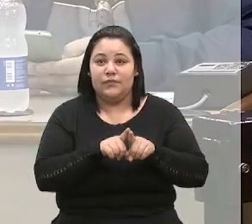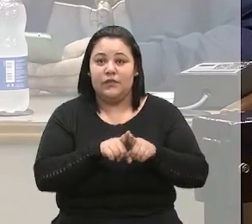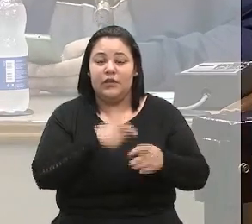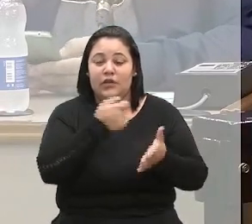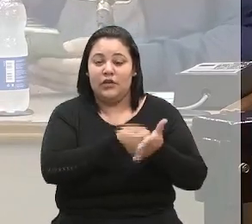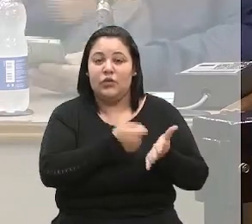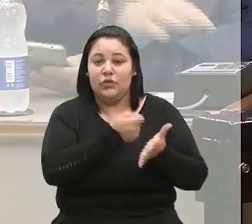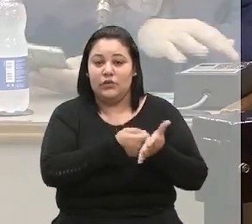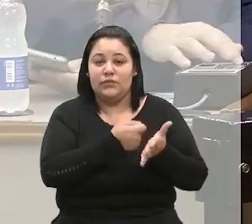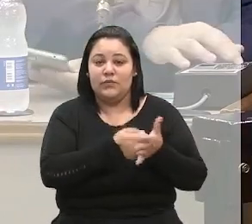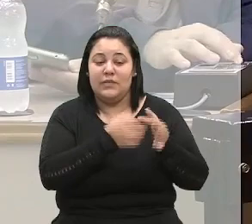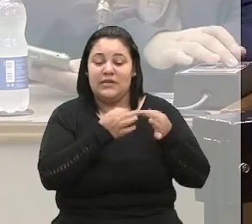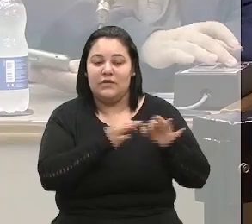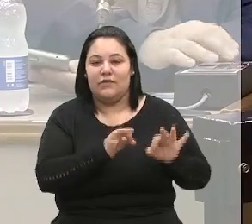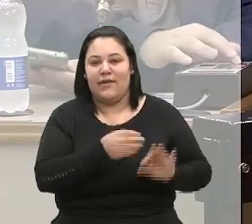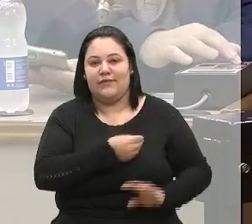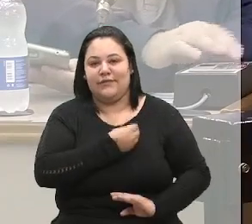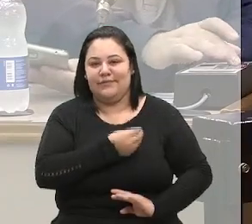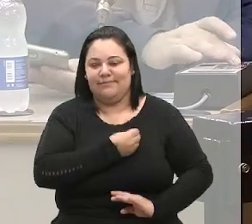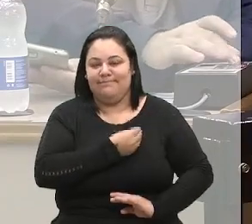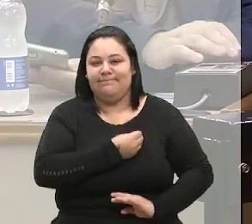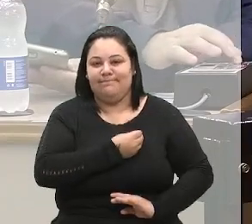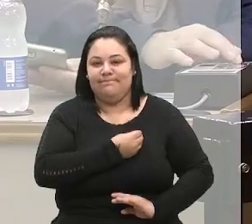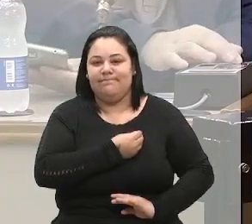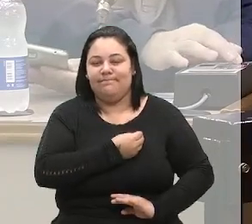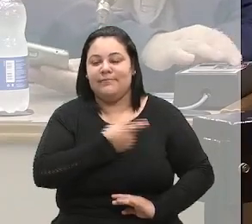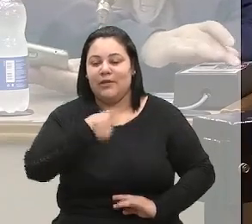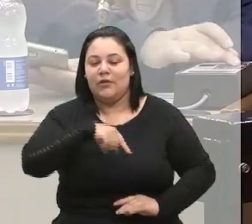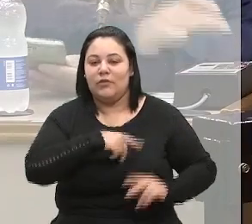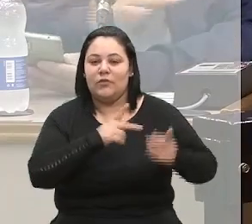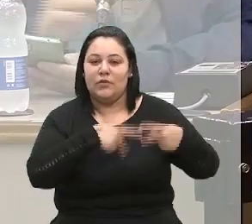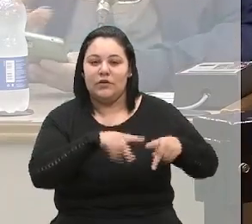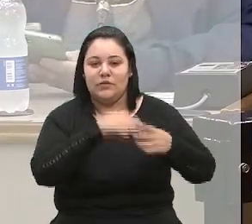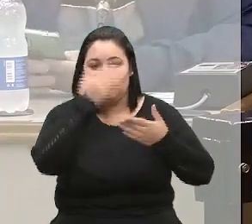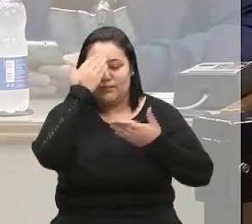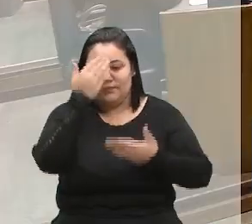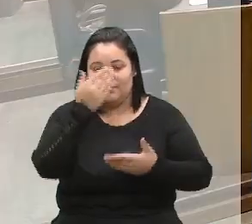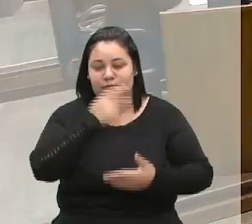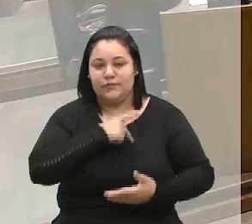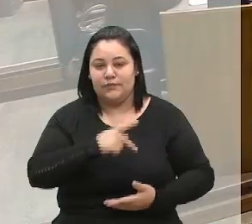salvar vidas da nossa população caxiense. Obrigado, presidente.